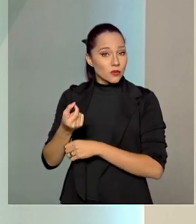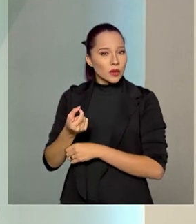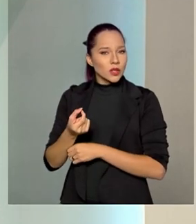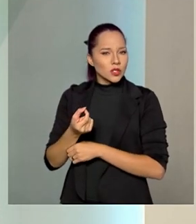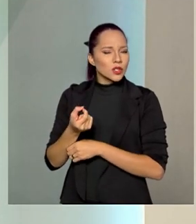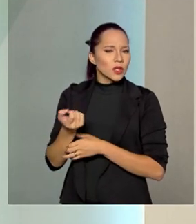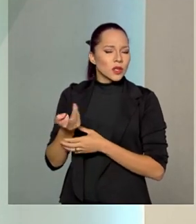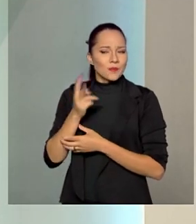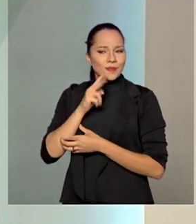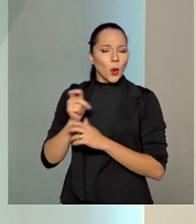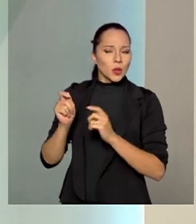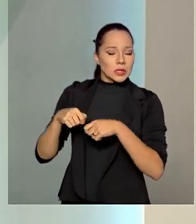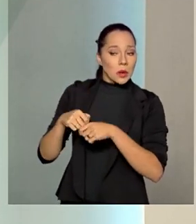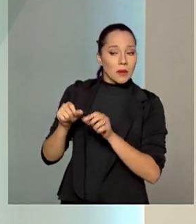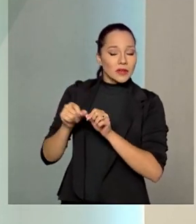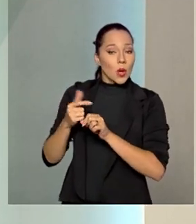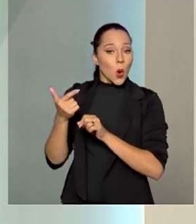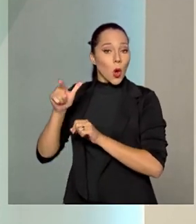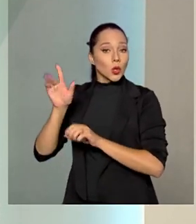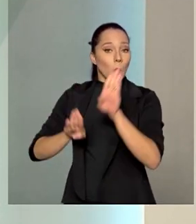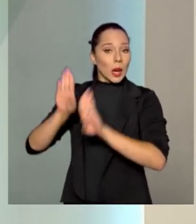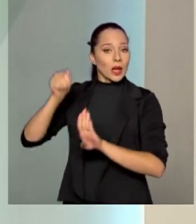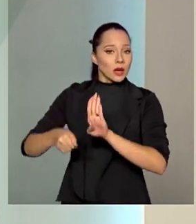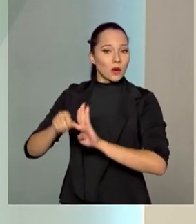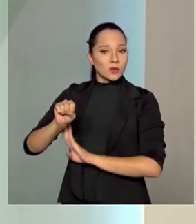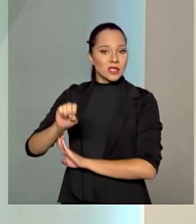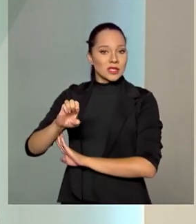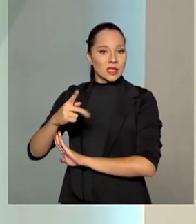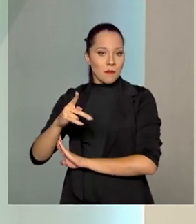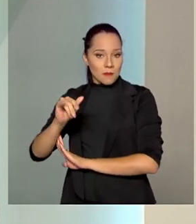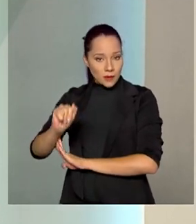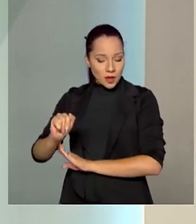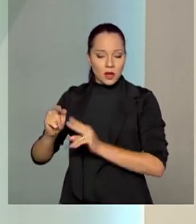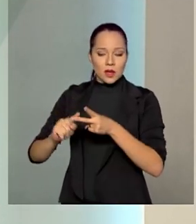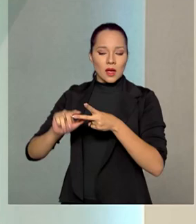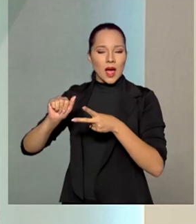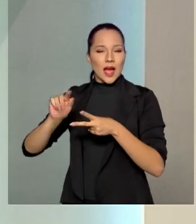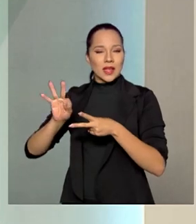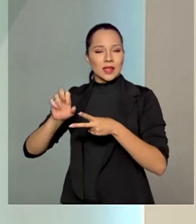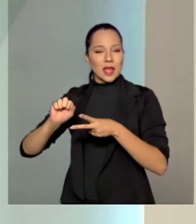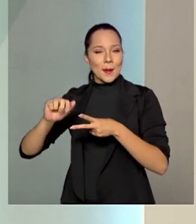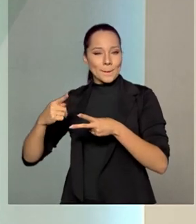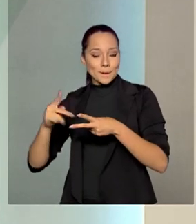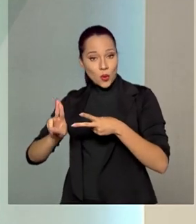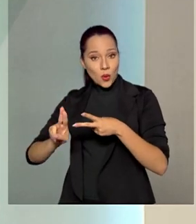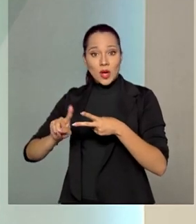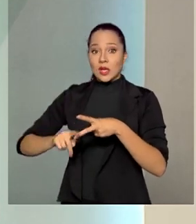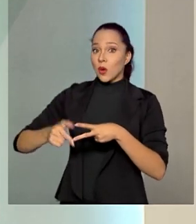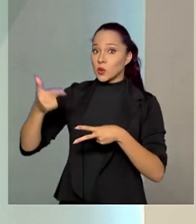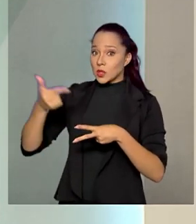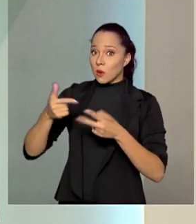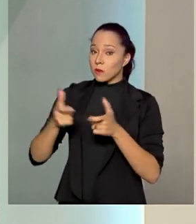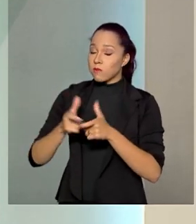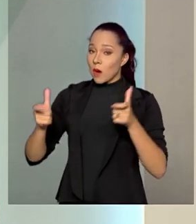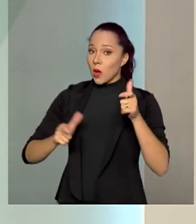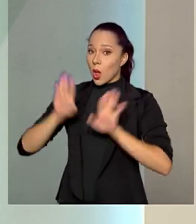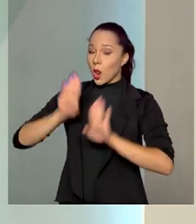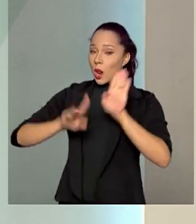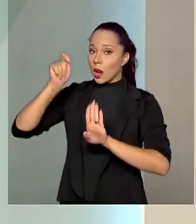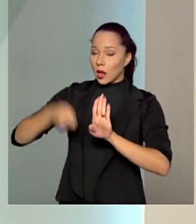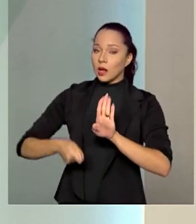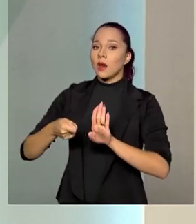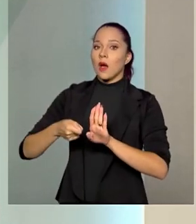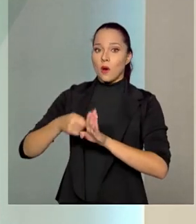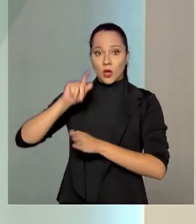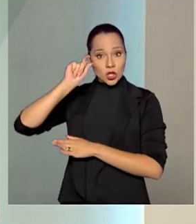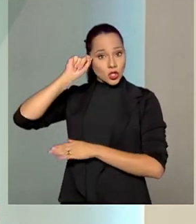as condições para realizar o leilão de CEP e Itapu, que será o segundo maior leilão de petróleo e